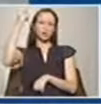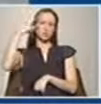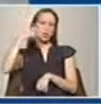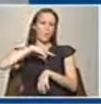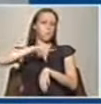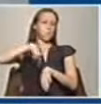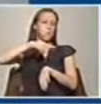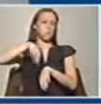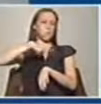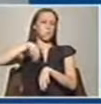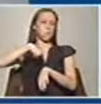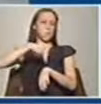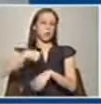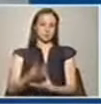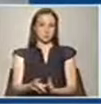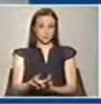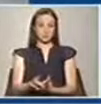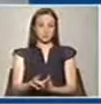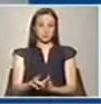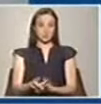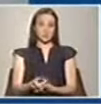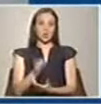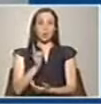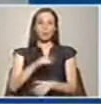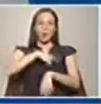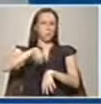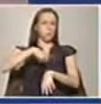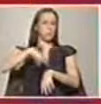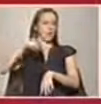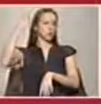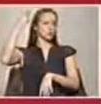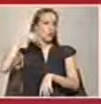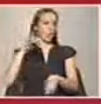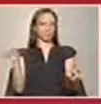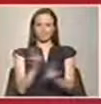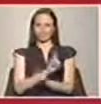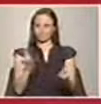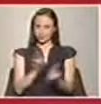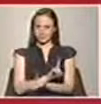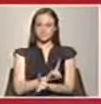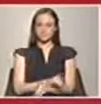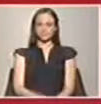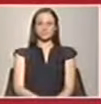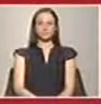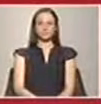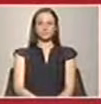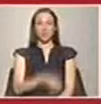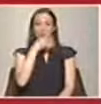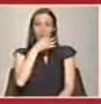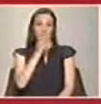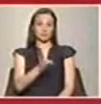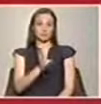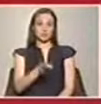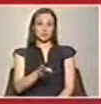sol, por isso não devemos estar muito tempo expostos ao sol, porque como já falamos também